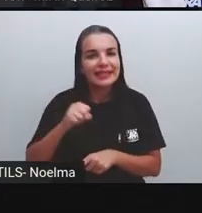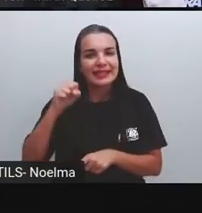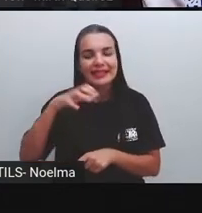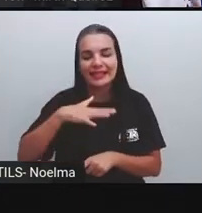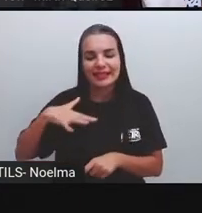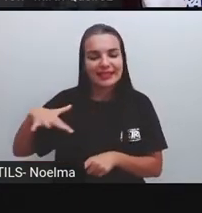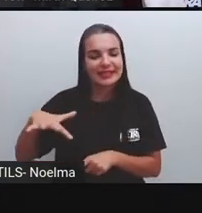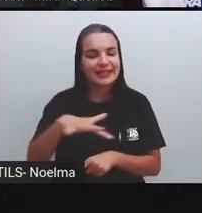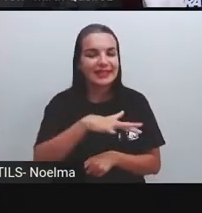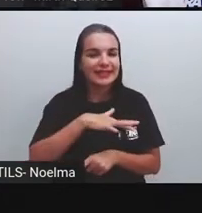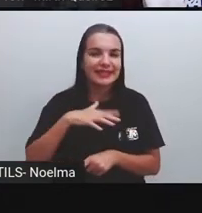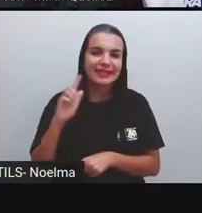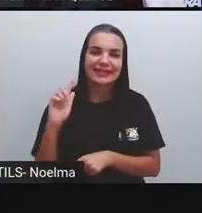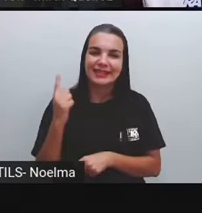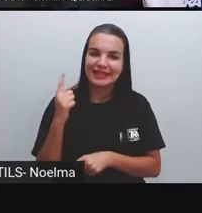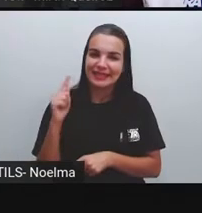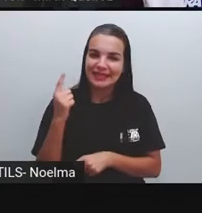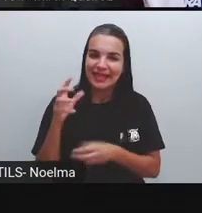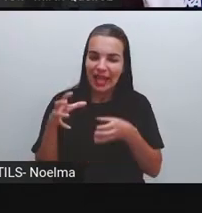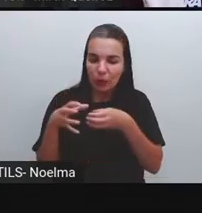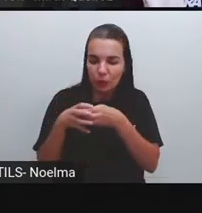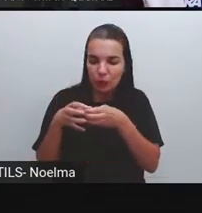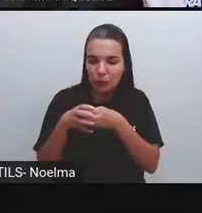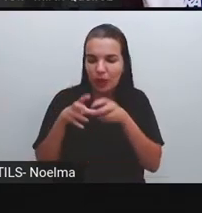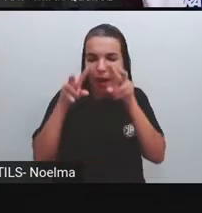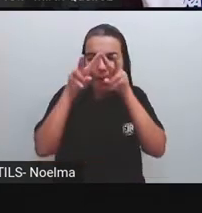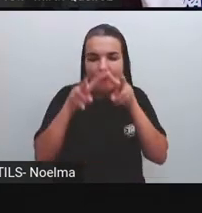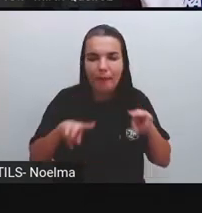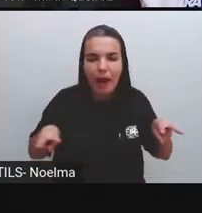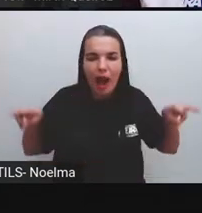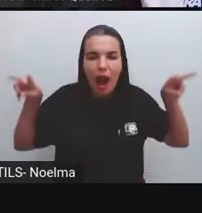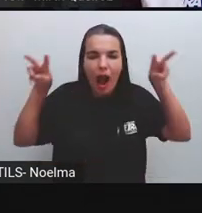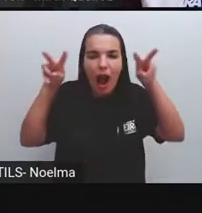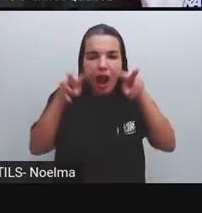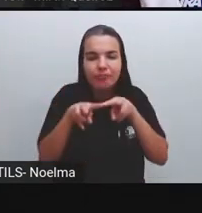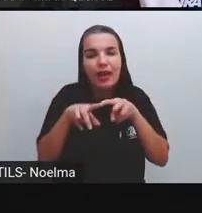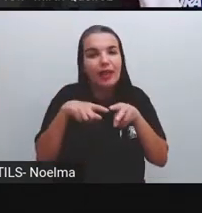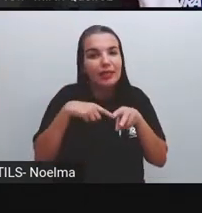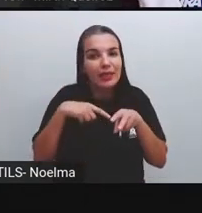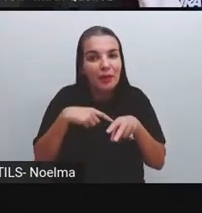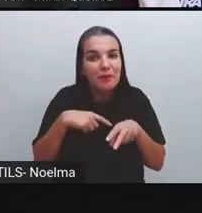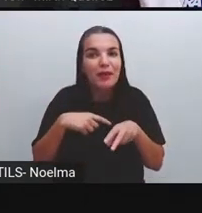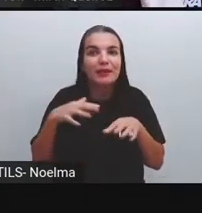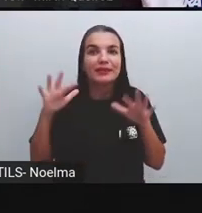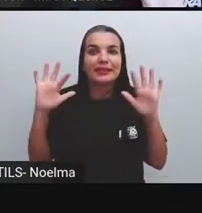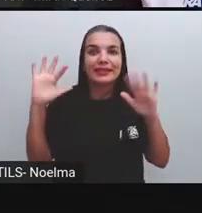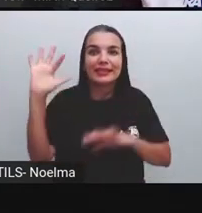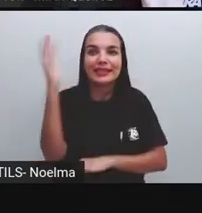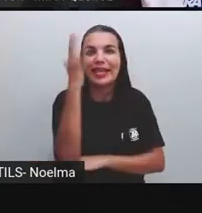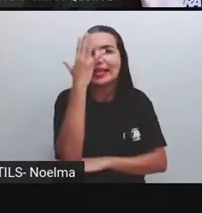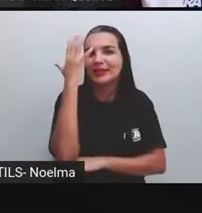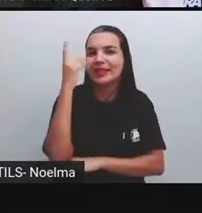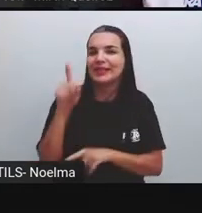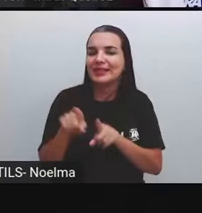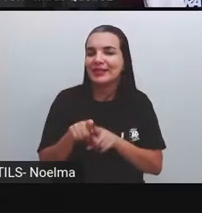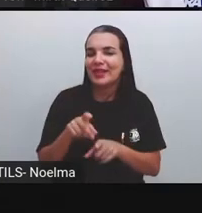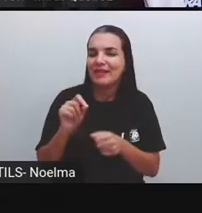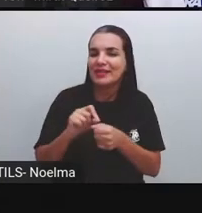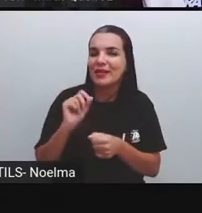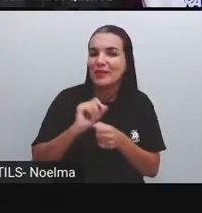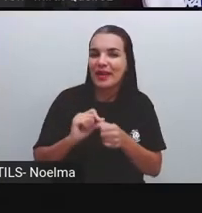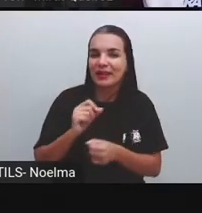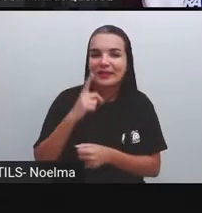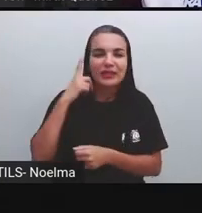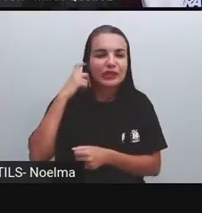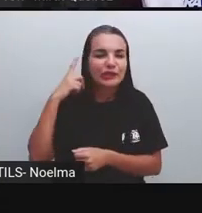o conjunto de paisagens resulta dos fenômenos naturais e da ação humana, certo? Aí nós